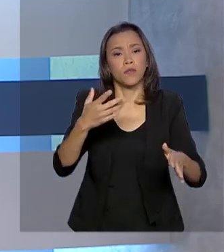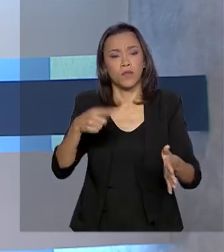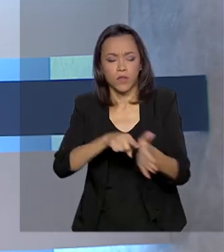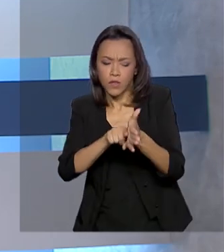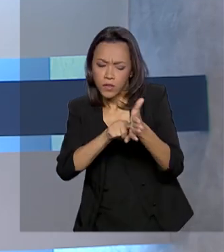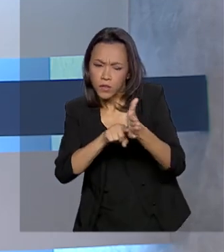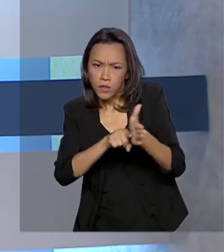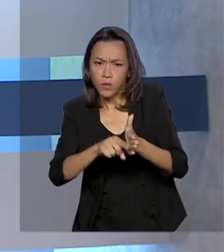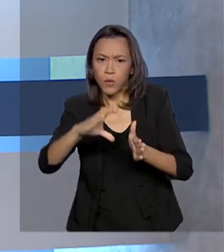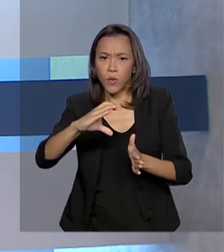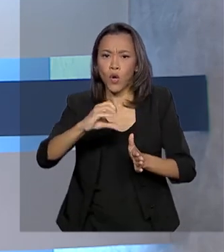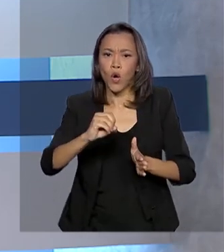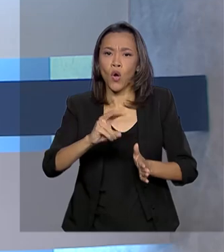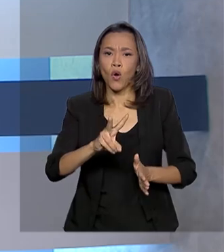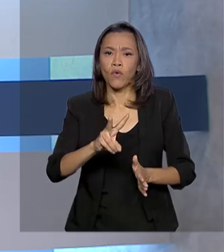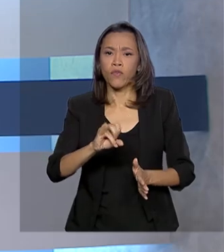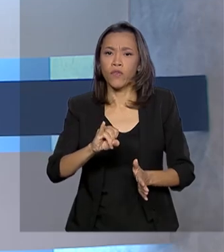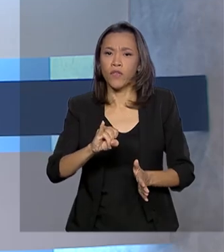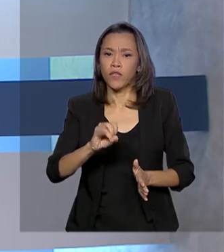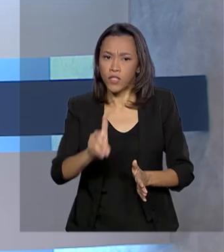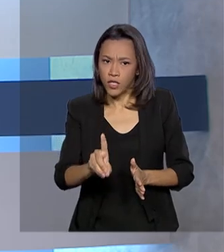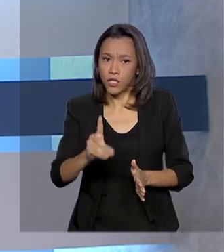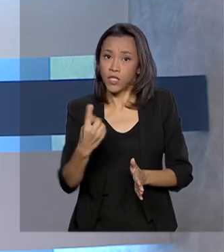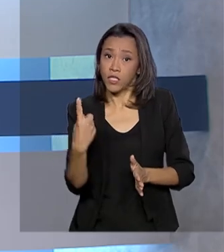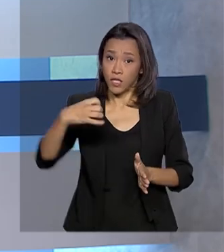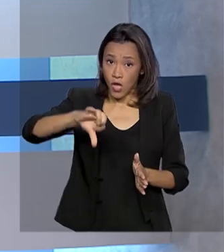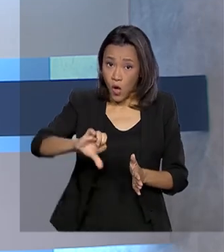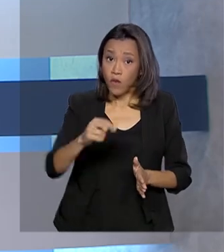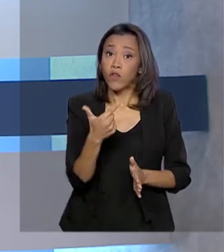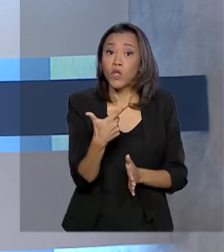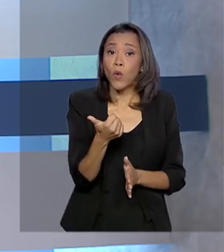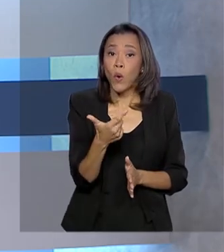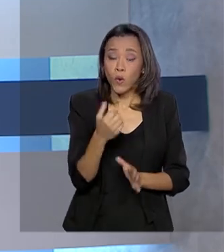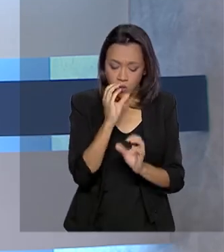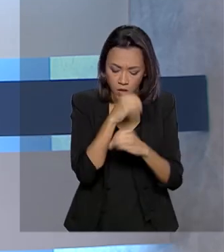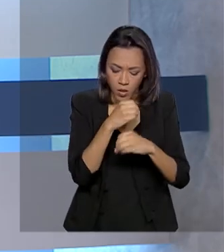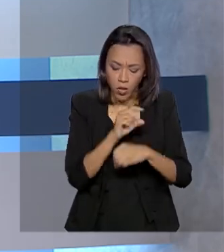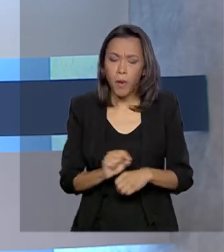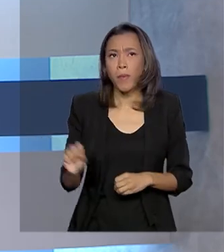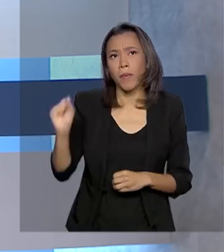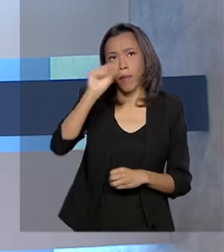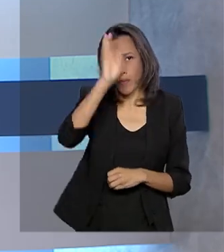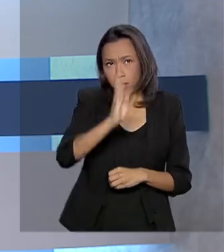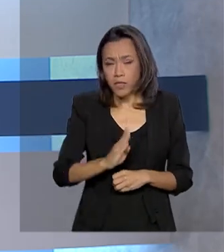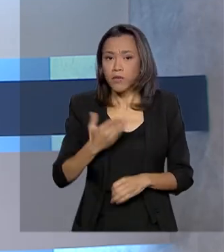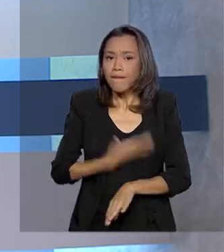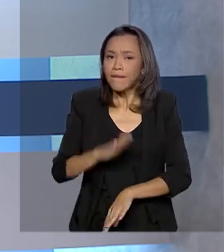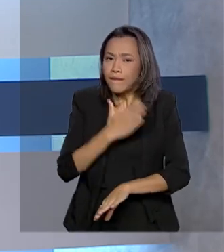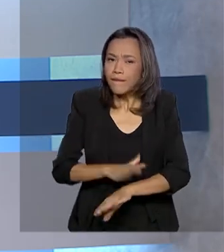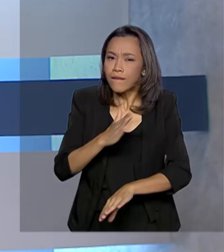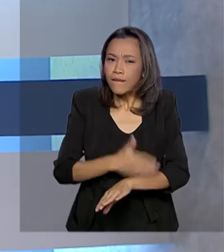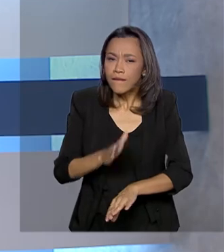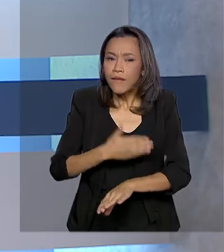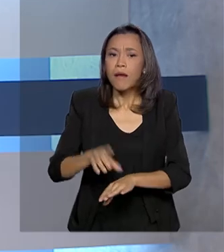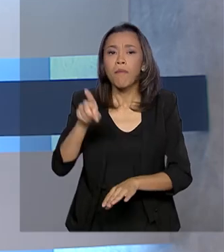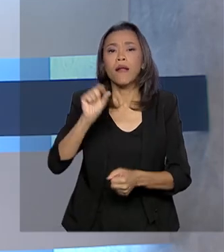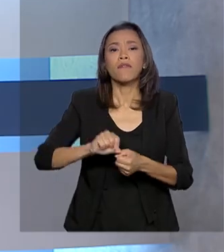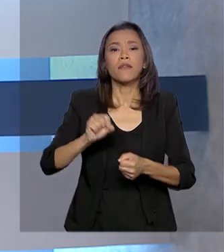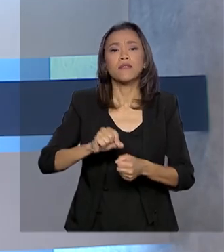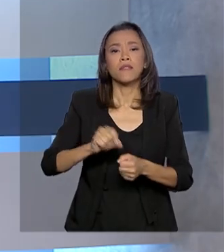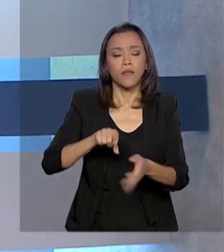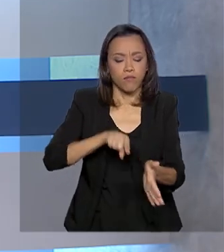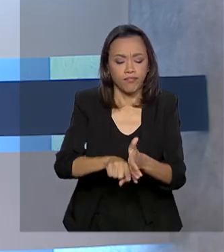do Covid-19. Doze laboratórios de todo o país estão sendo treinados para realizar testes específicos para